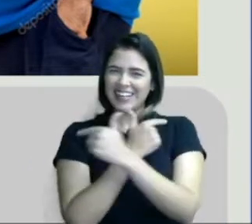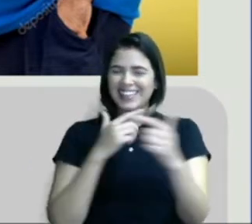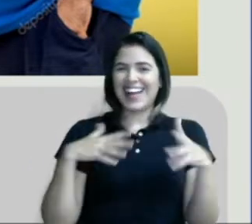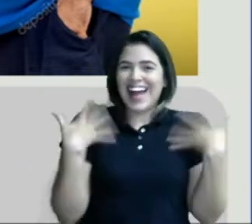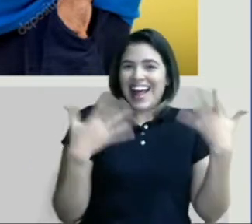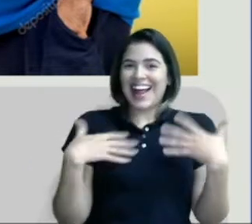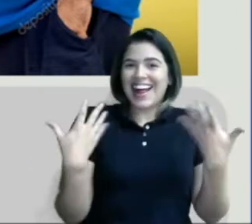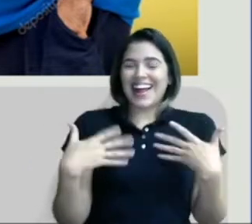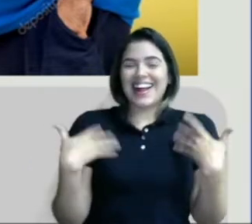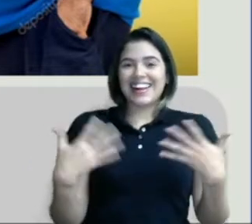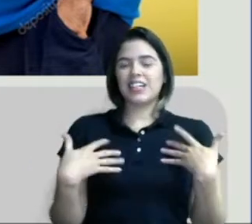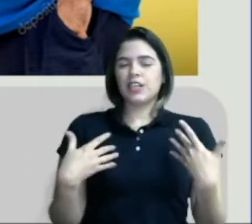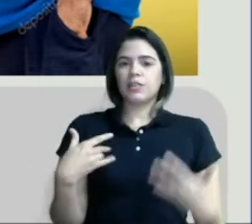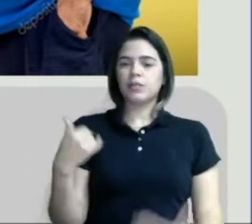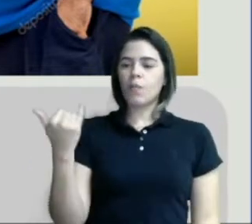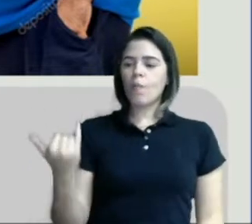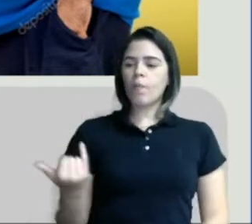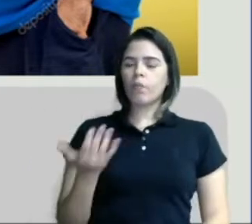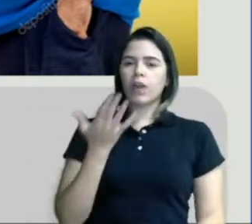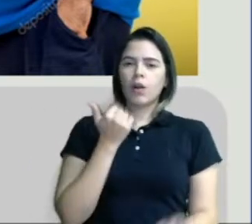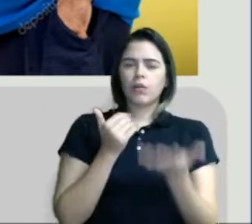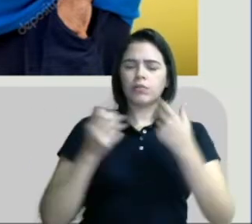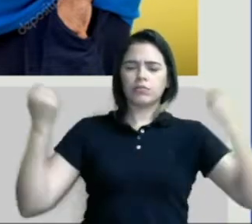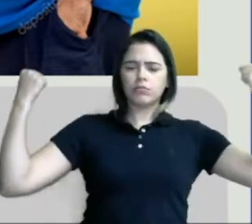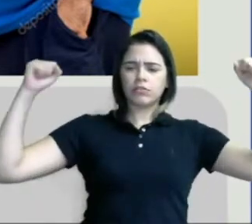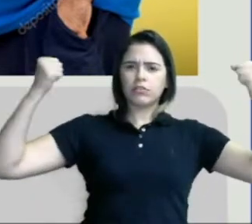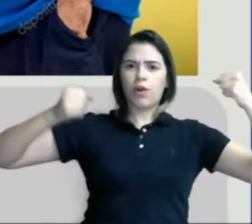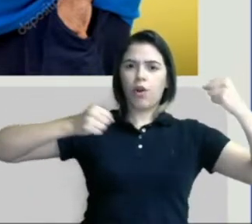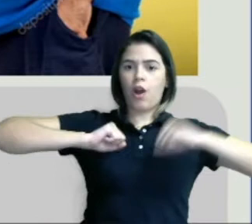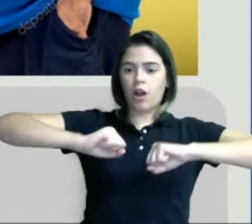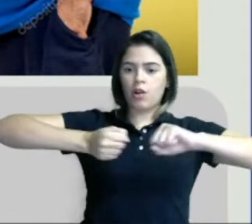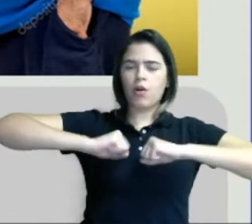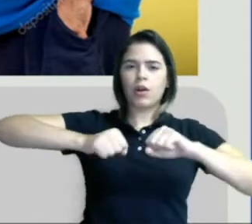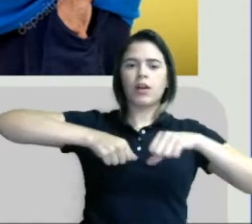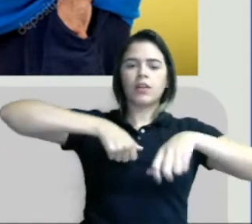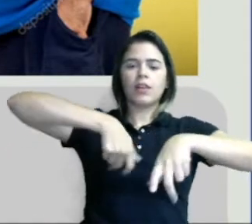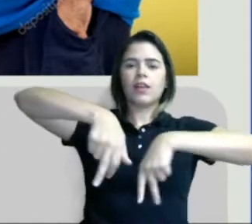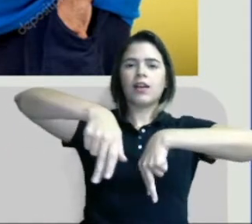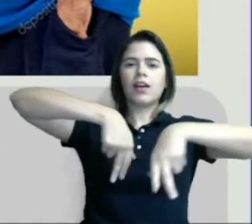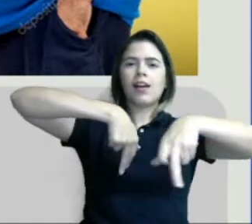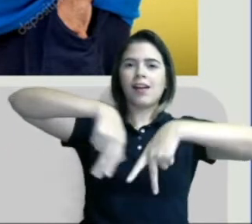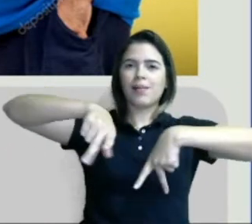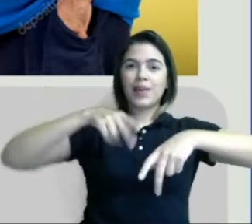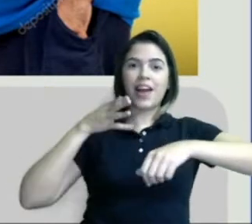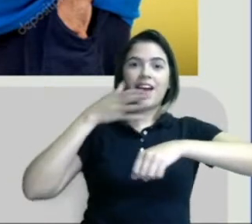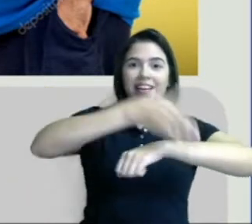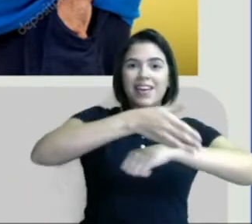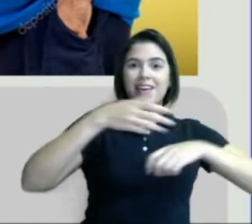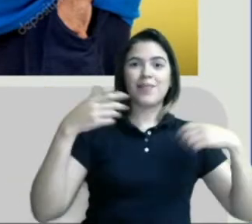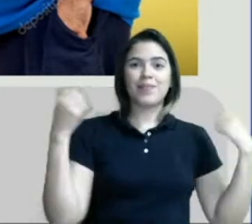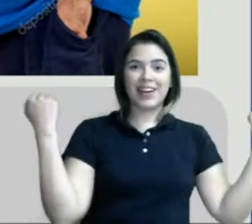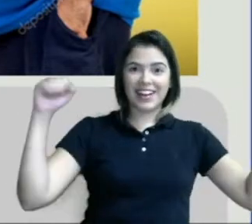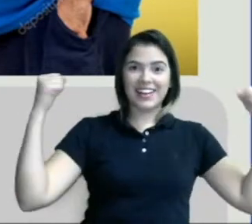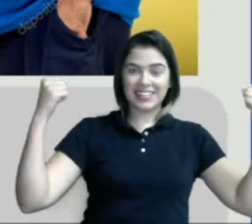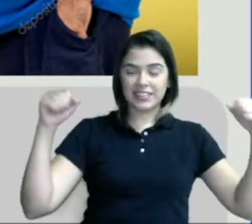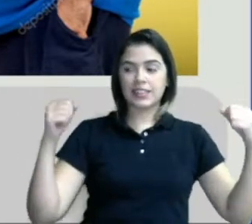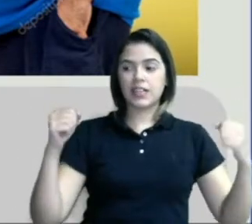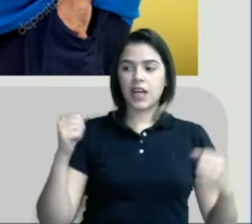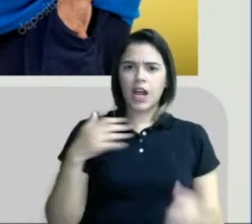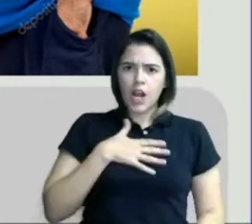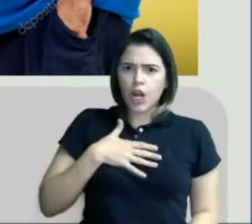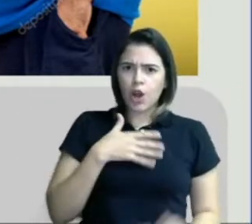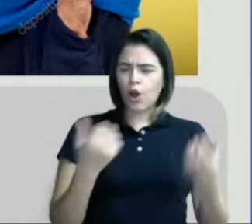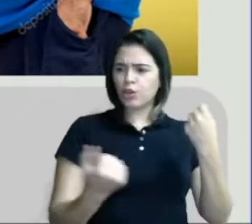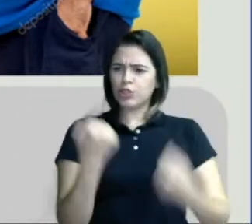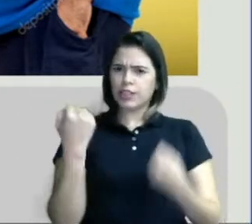Animado? Ele é fitness? Ele gosta de malhar, gosta de correr, de caminhar, de ir para a academia? Ele é fã de carro?